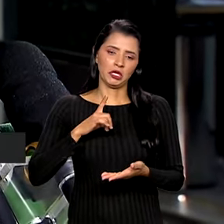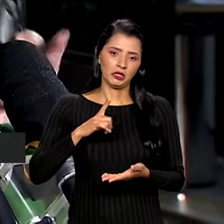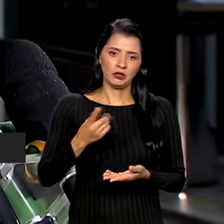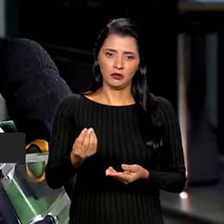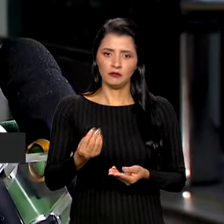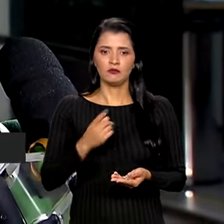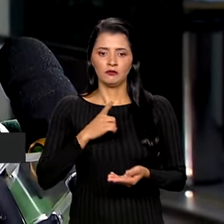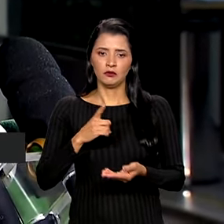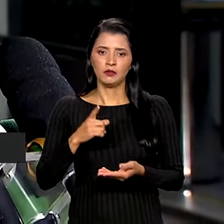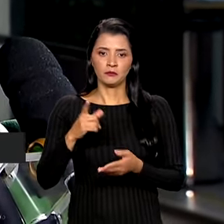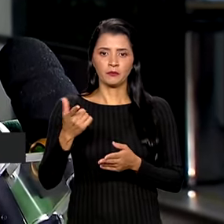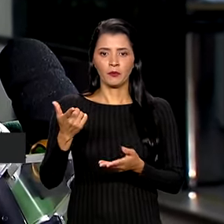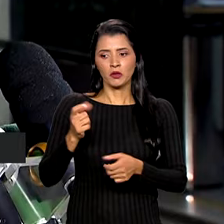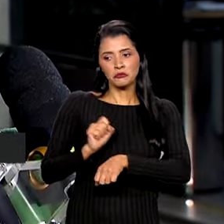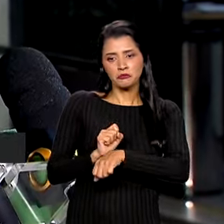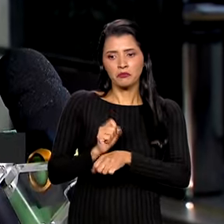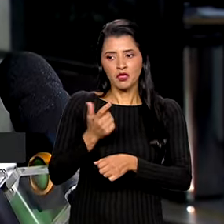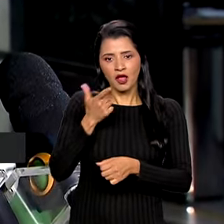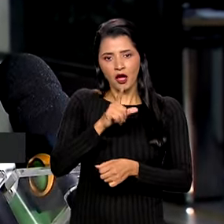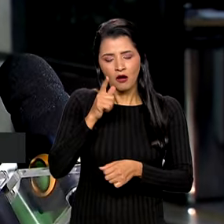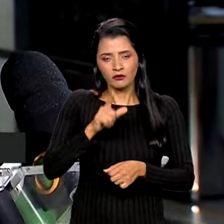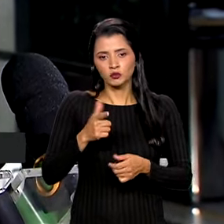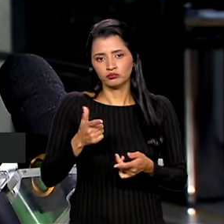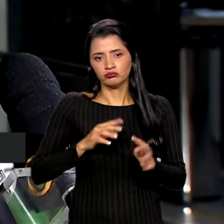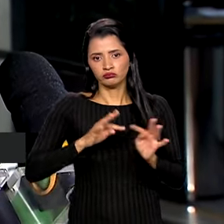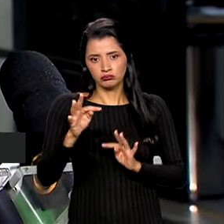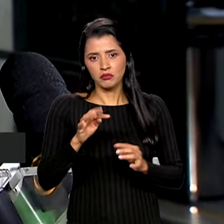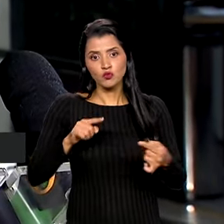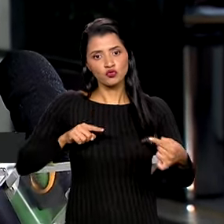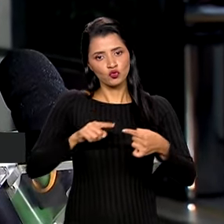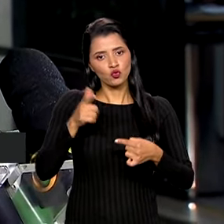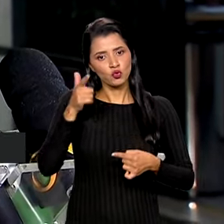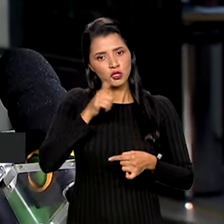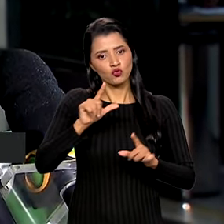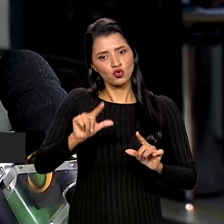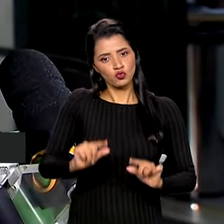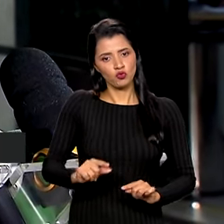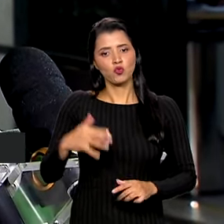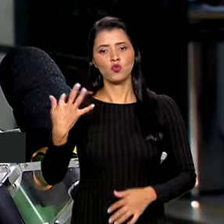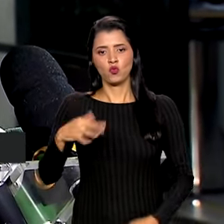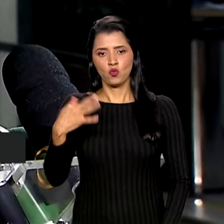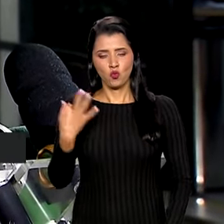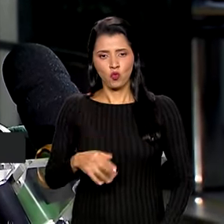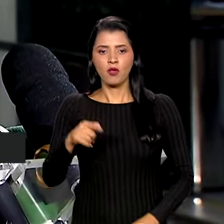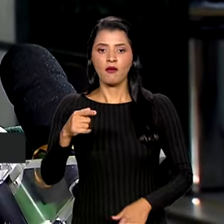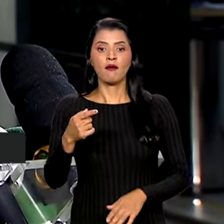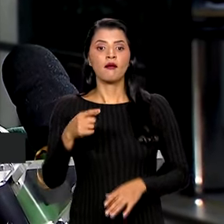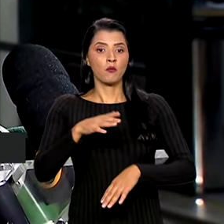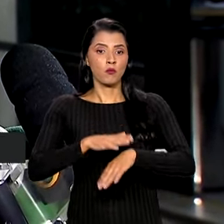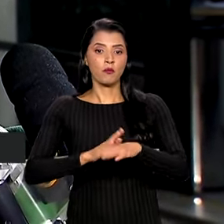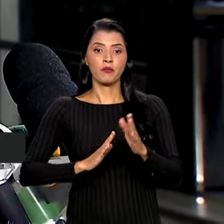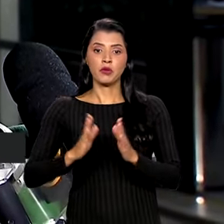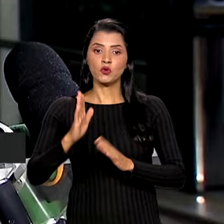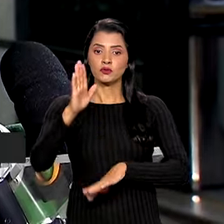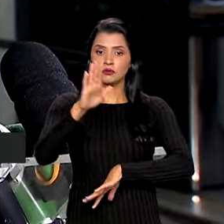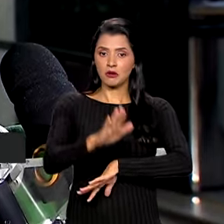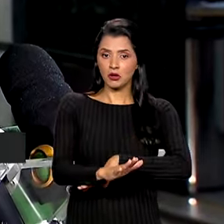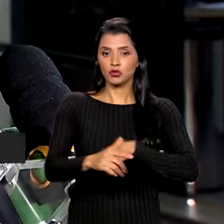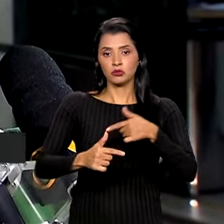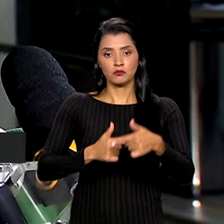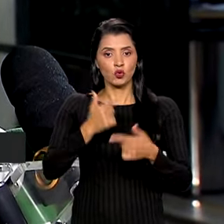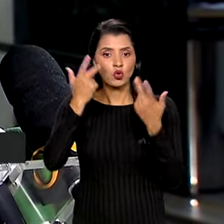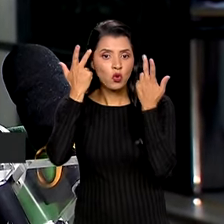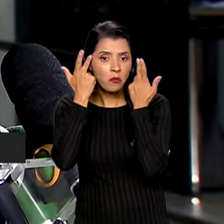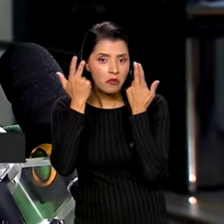funcionou dentro daquilo que era o esperado e o presidente já pela parte da tarde trabalhou normalmente,